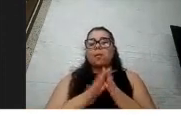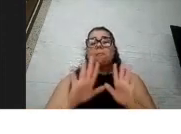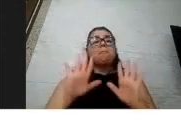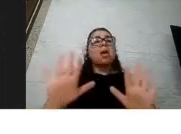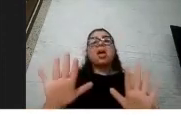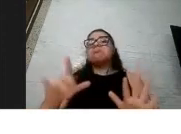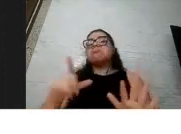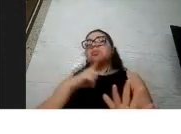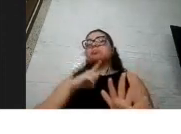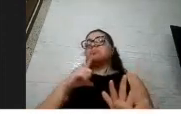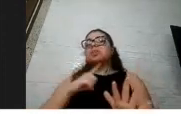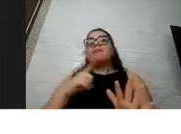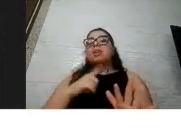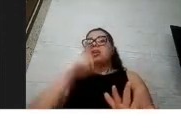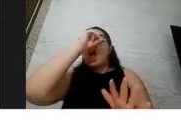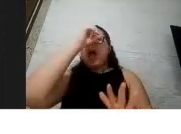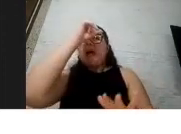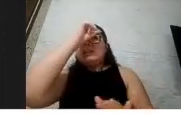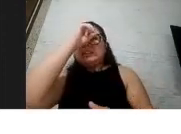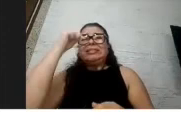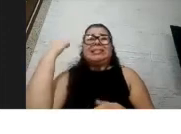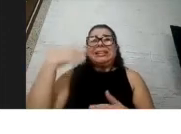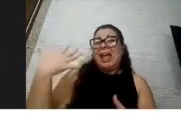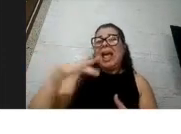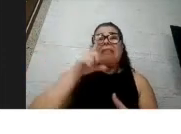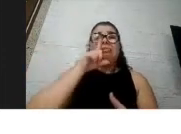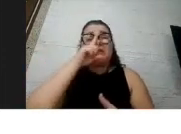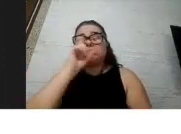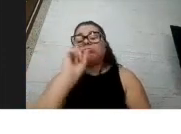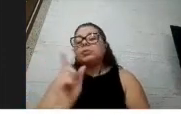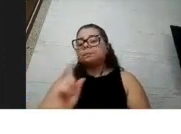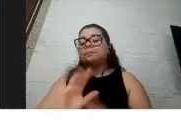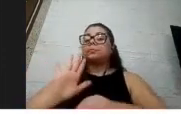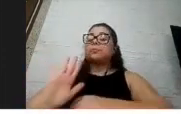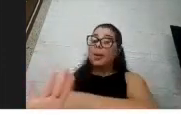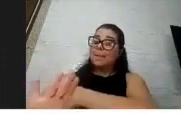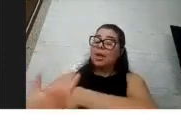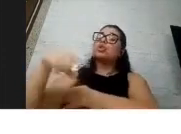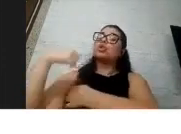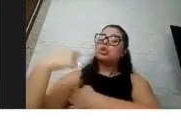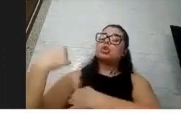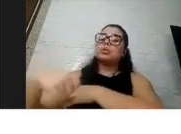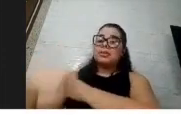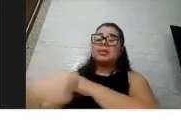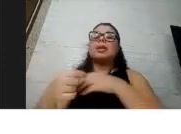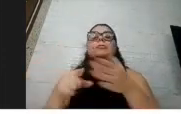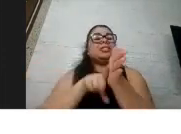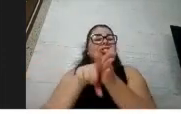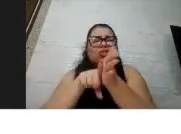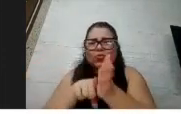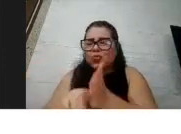teve quadro muito leve ou não teve nenhum sintoma, mas a gente precisa ainda estudar bastante, a gente não tem publicação